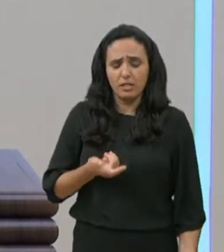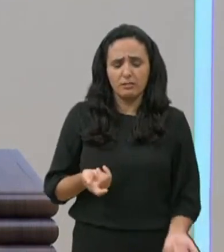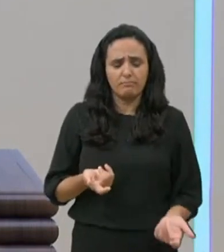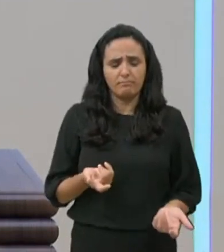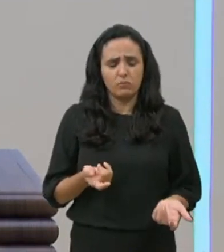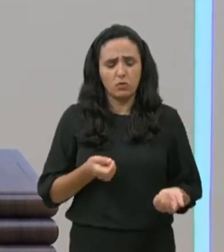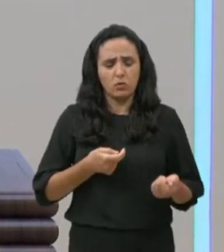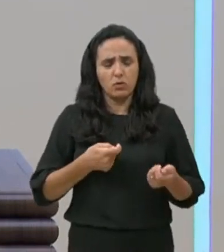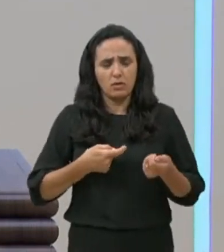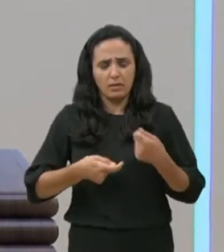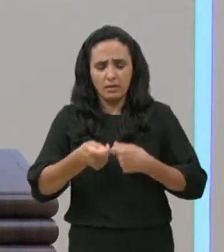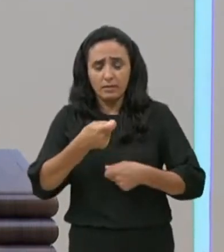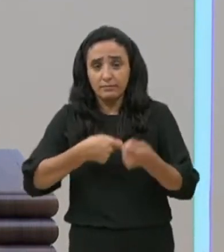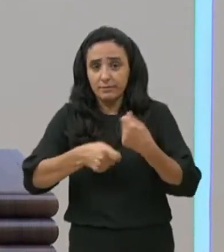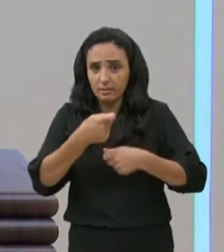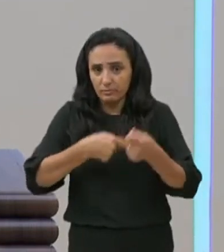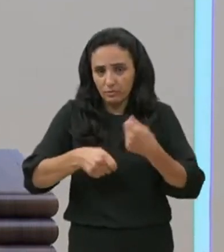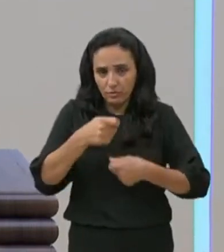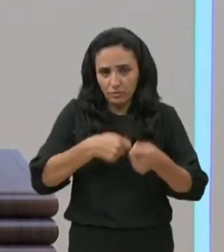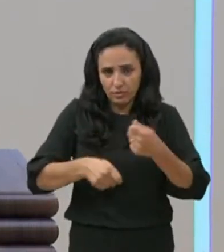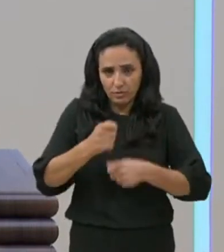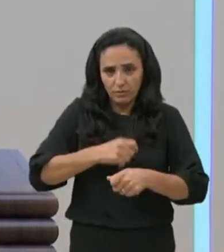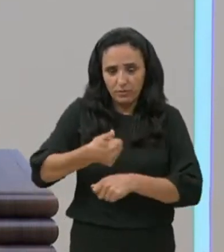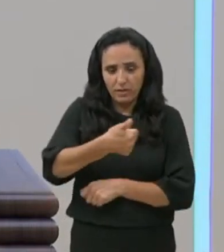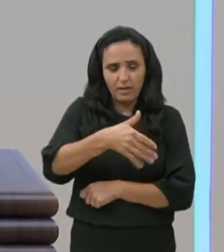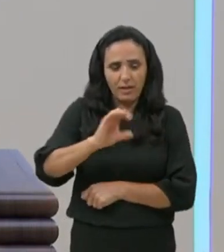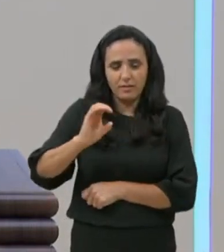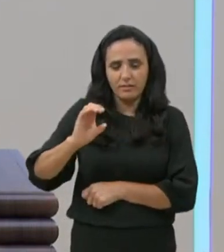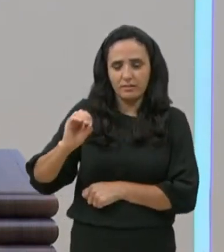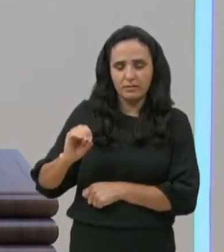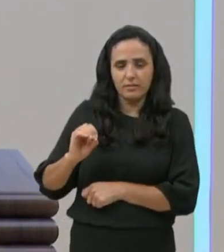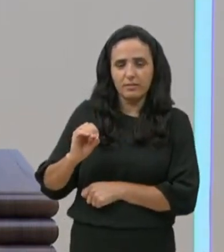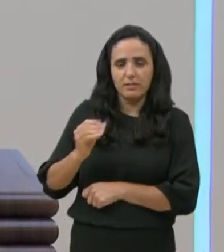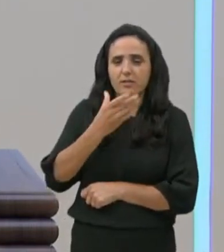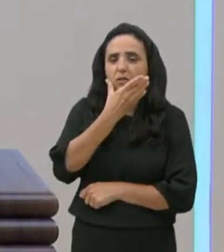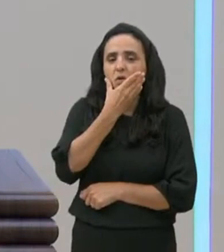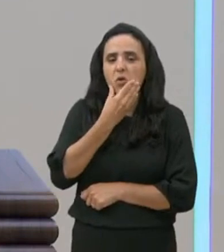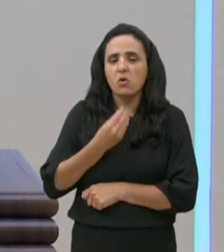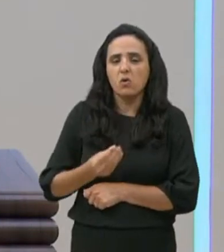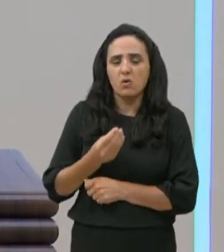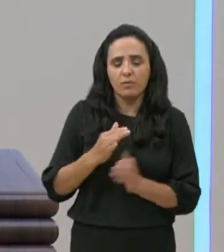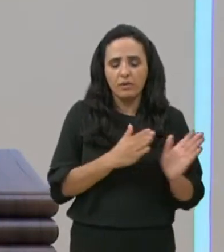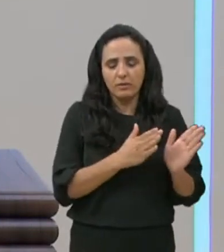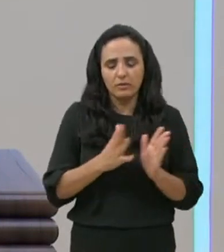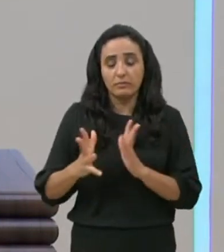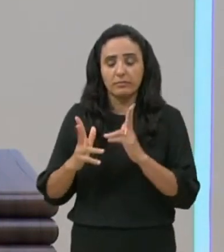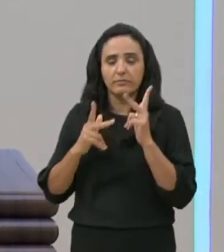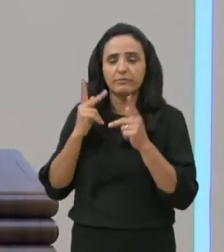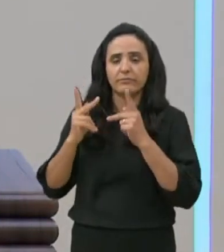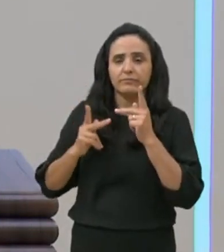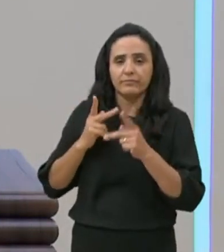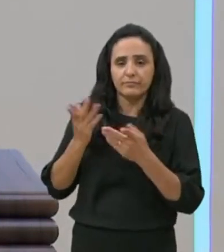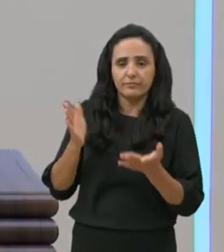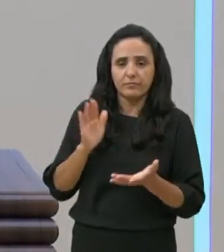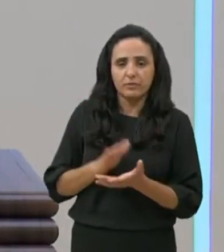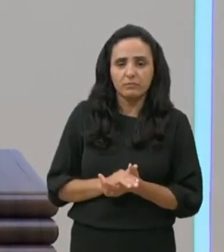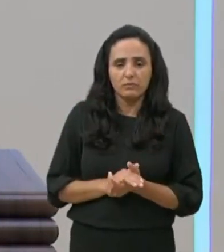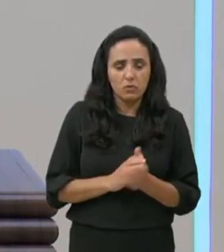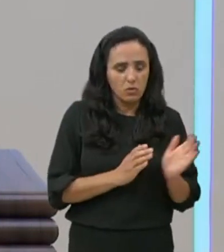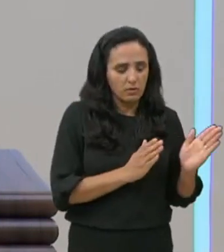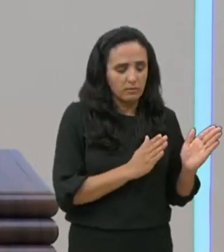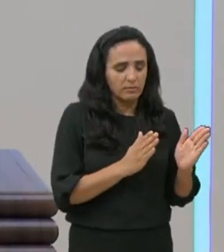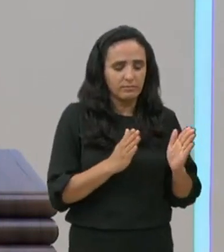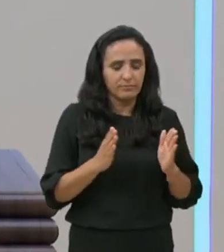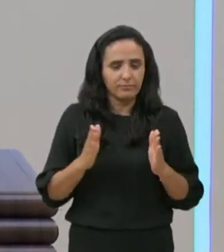como já disse, cem homens. Uma centúria, quando se fala em um manípulo,